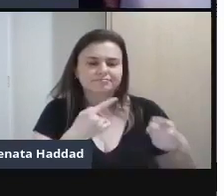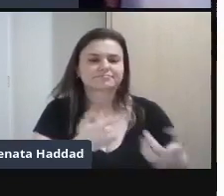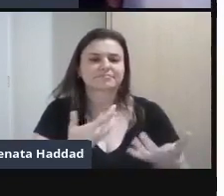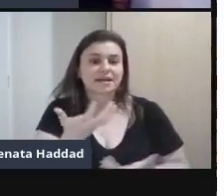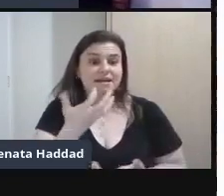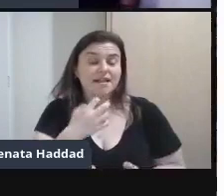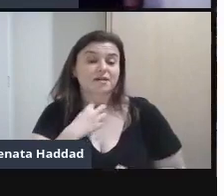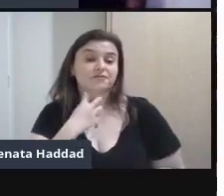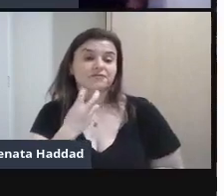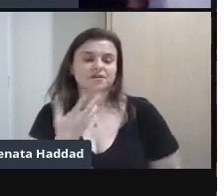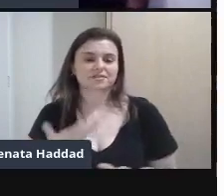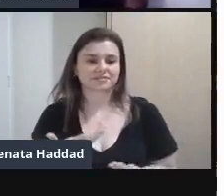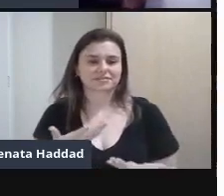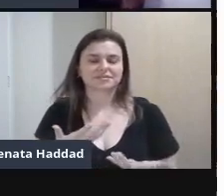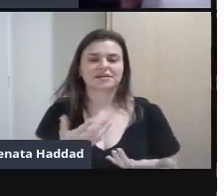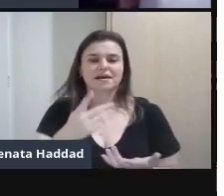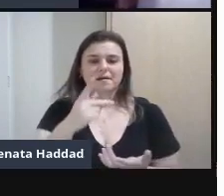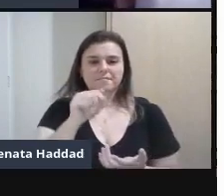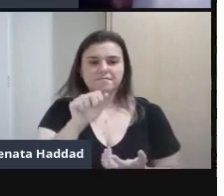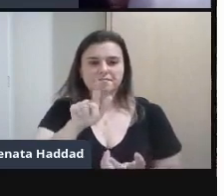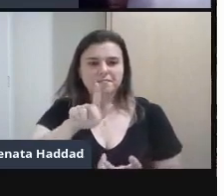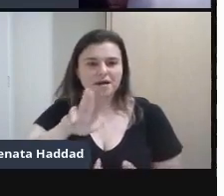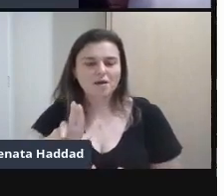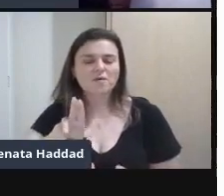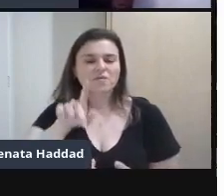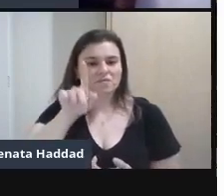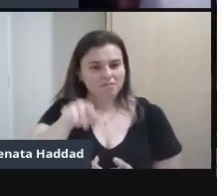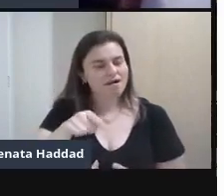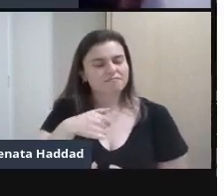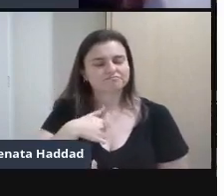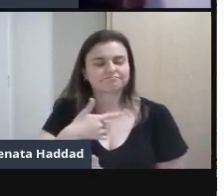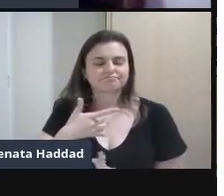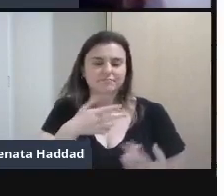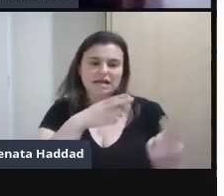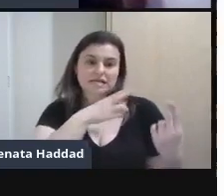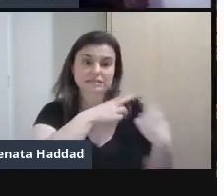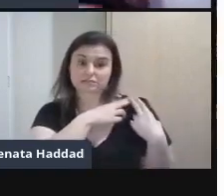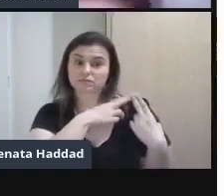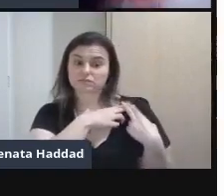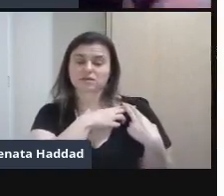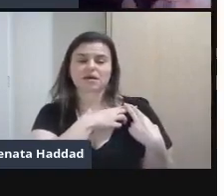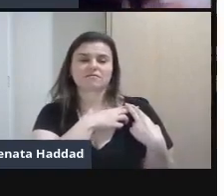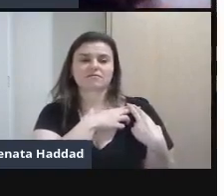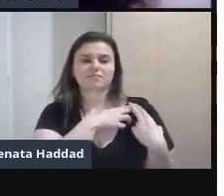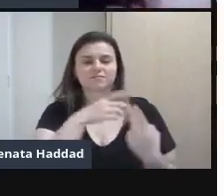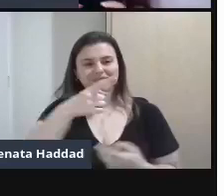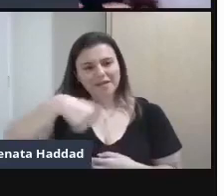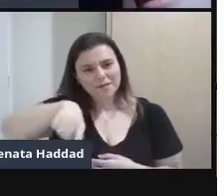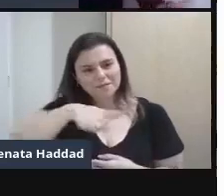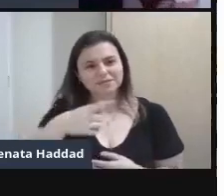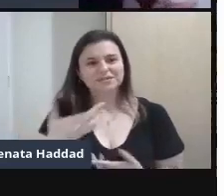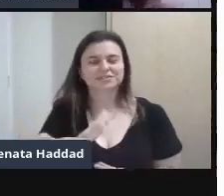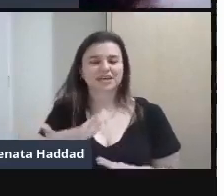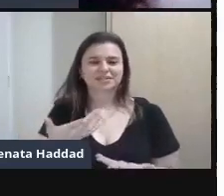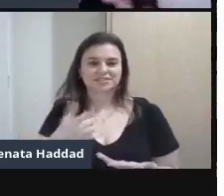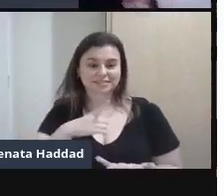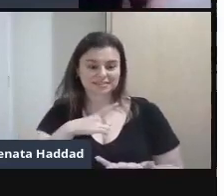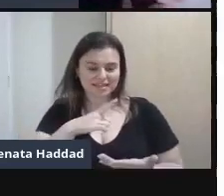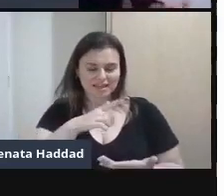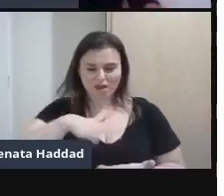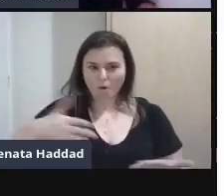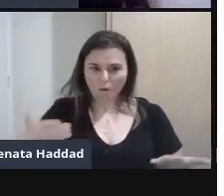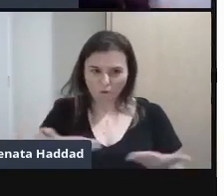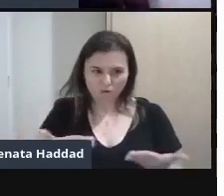Então a Pagu É uma das Das grandes responsáveis Por a gente Estar aqui Tendo essa liberdade De